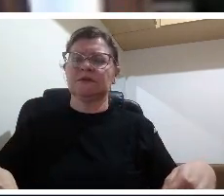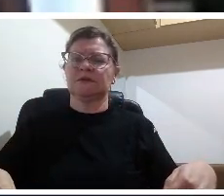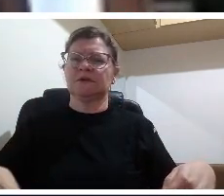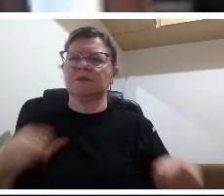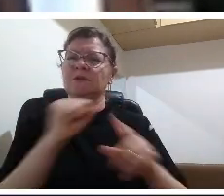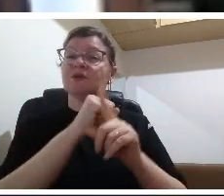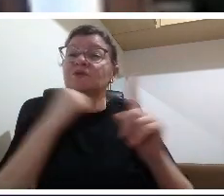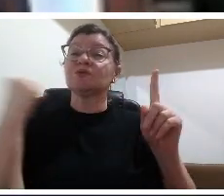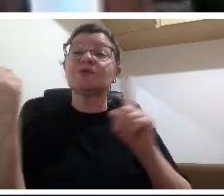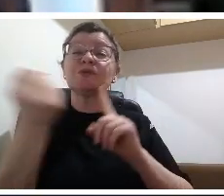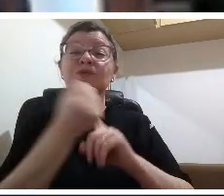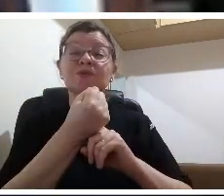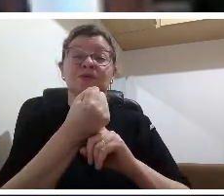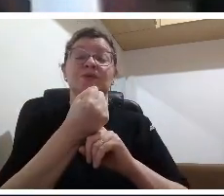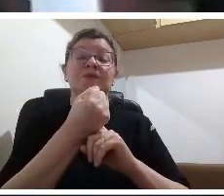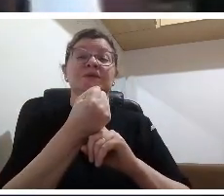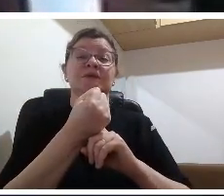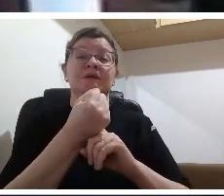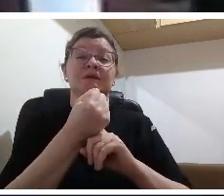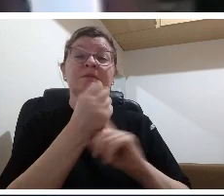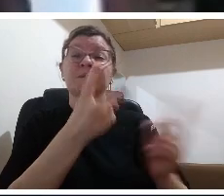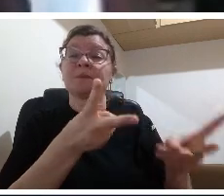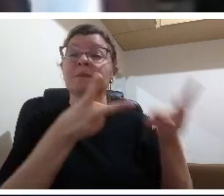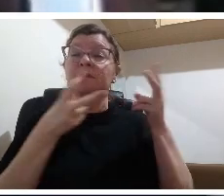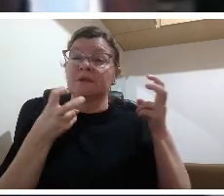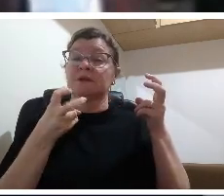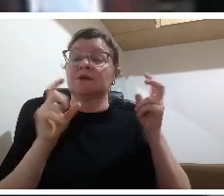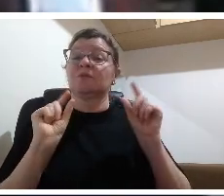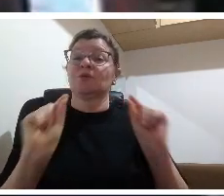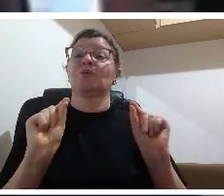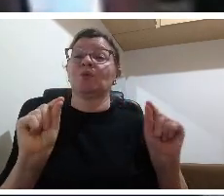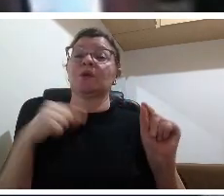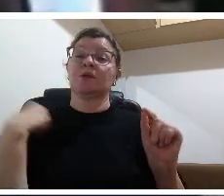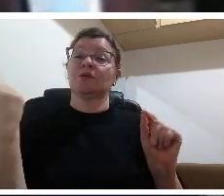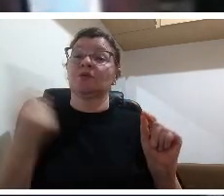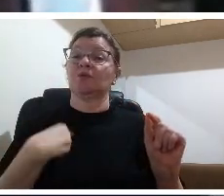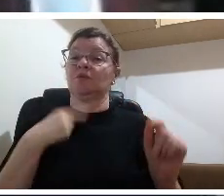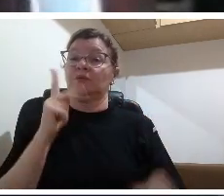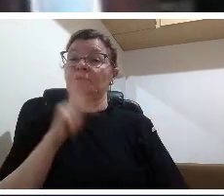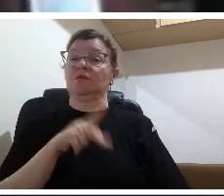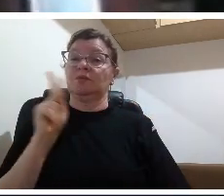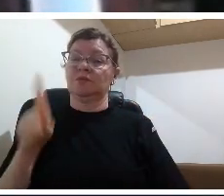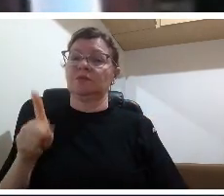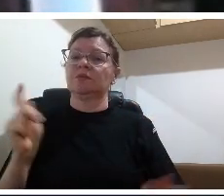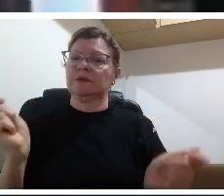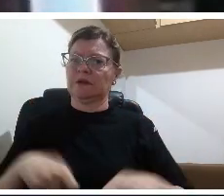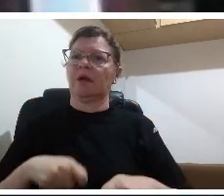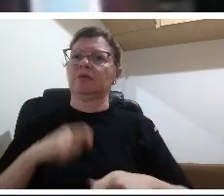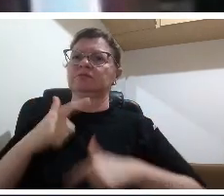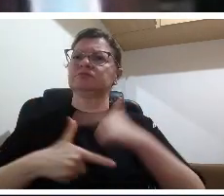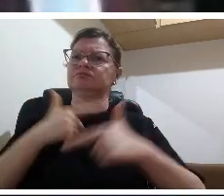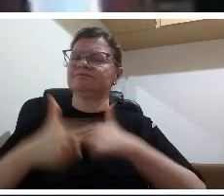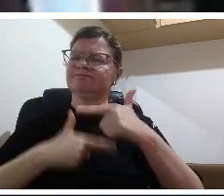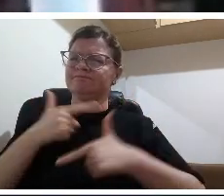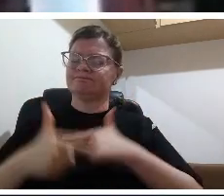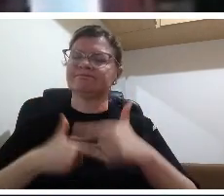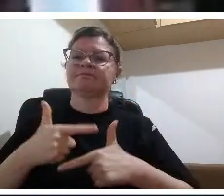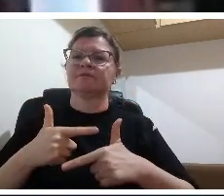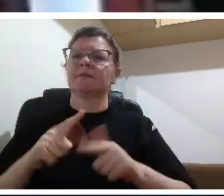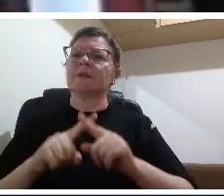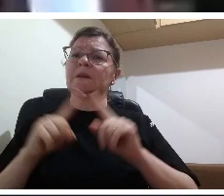esta visão ela pode nos induzir a que a gente prepare os alunos só para essas avaliações